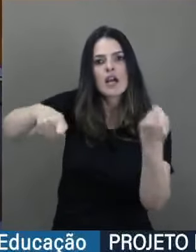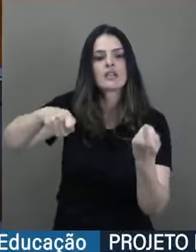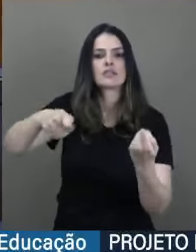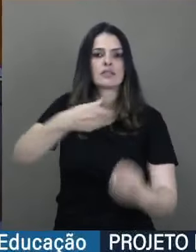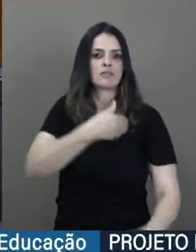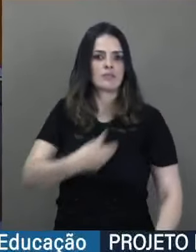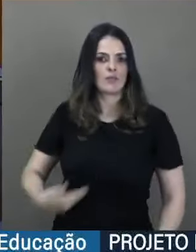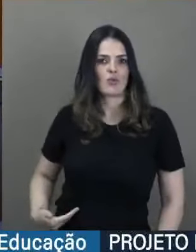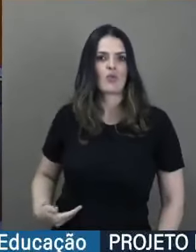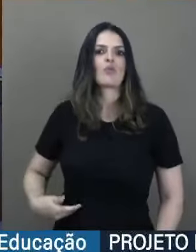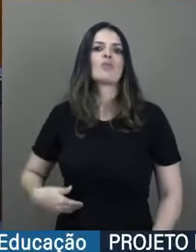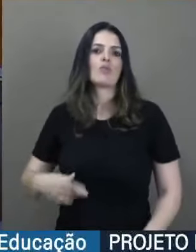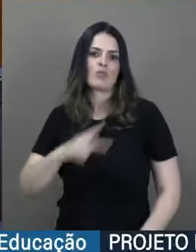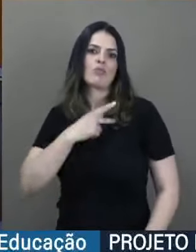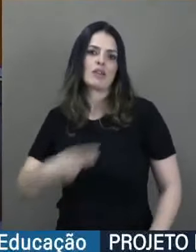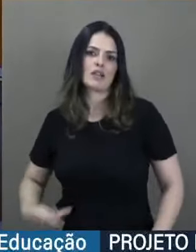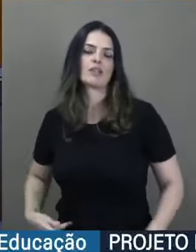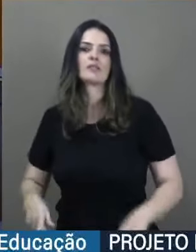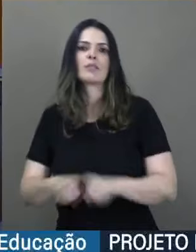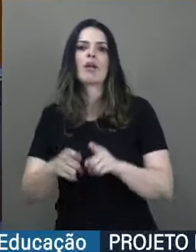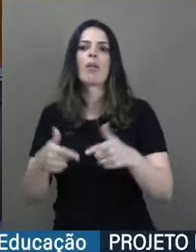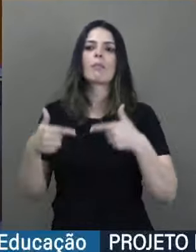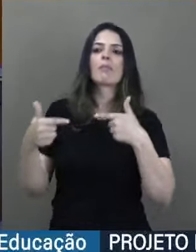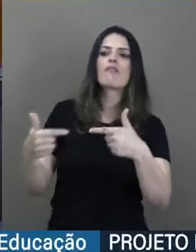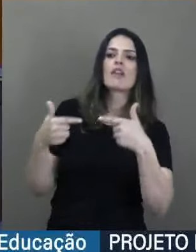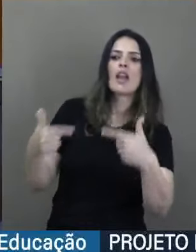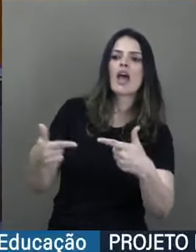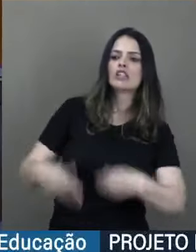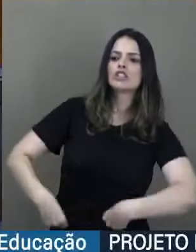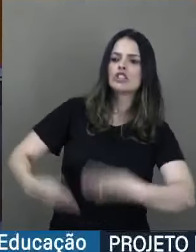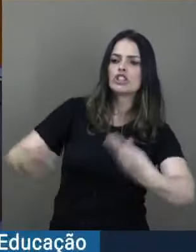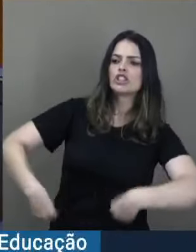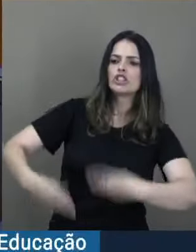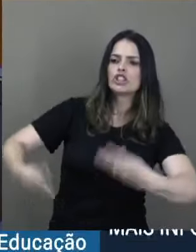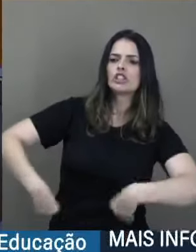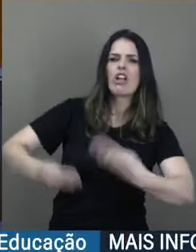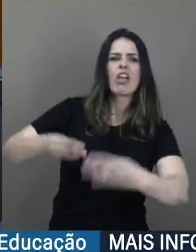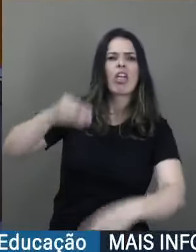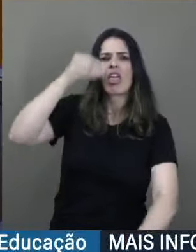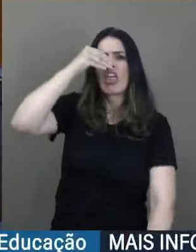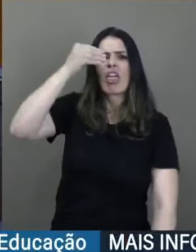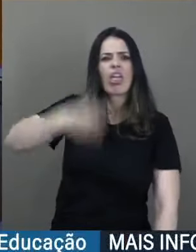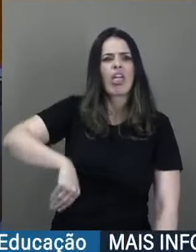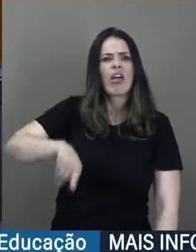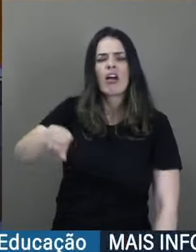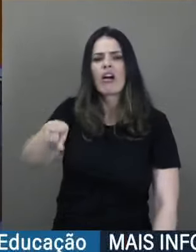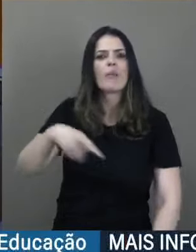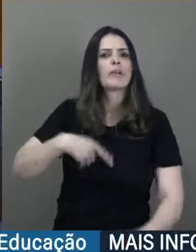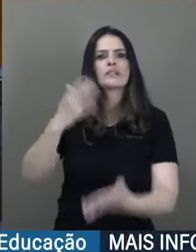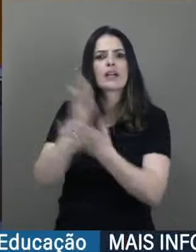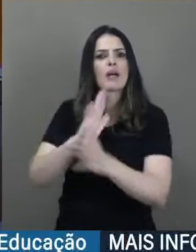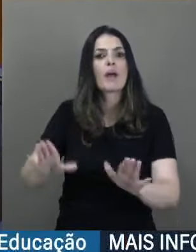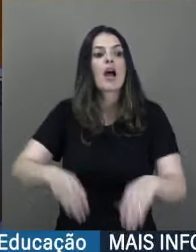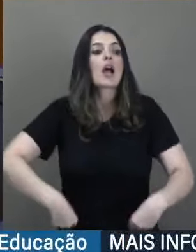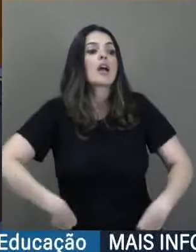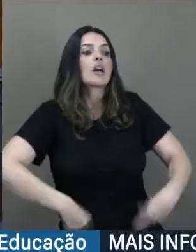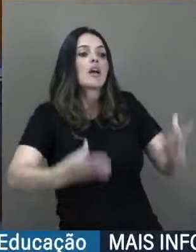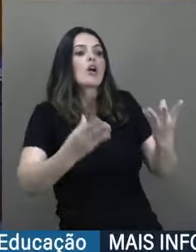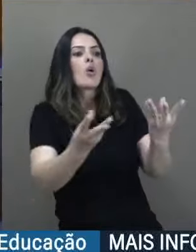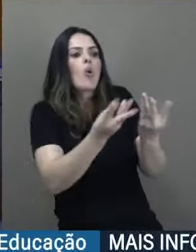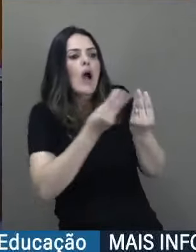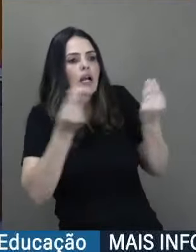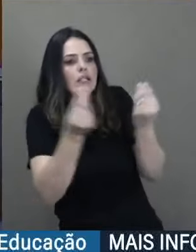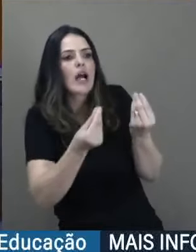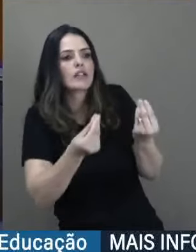o combate a privilégios e desperdícios com o dinheiro público, a discussão sobre a qualidade do gasto público e o